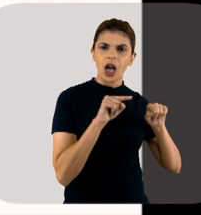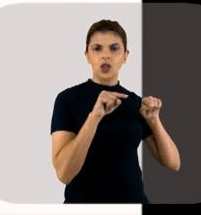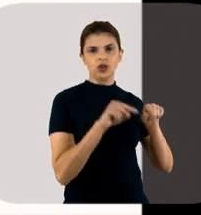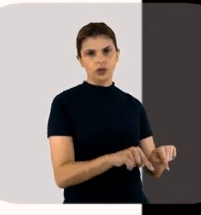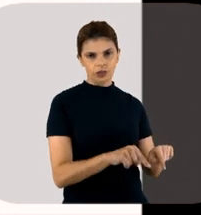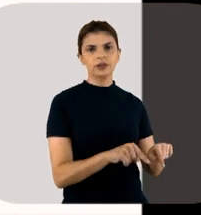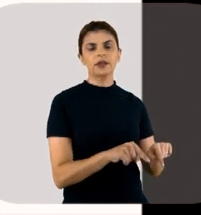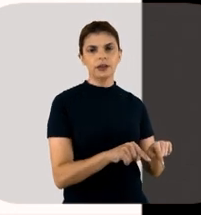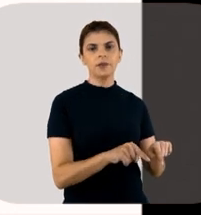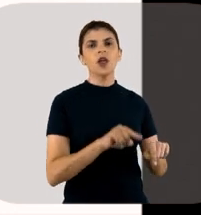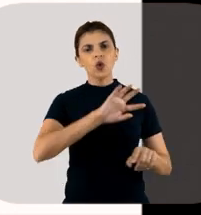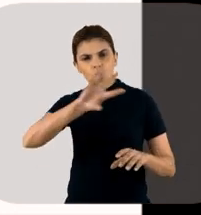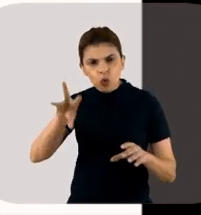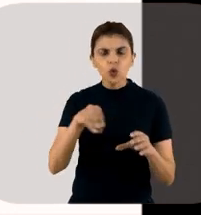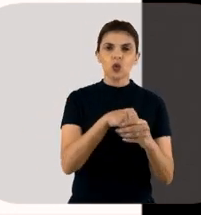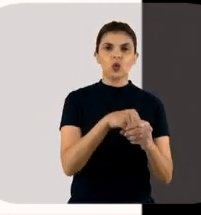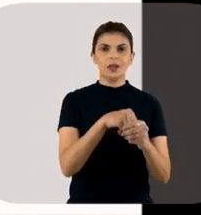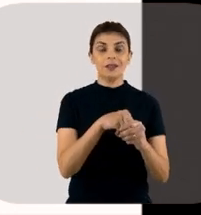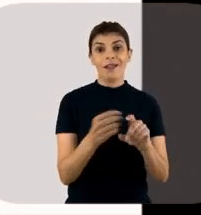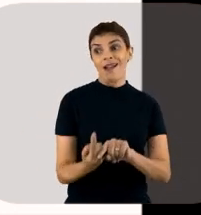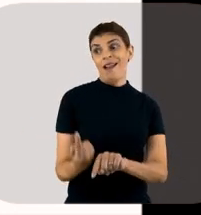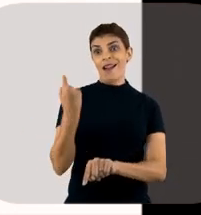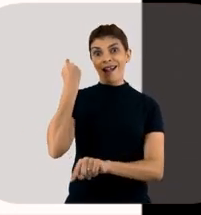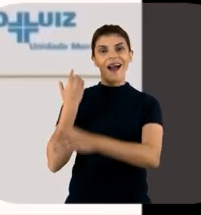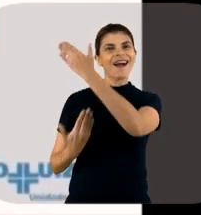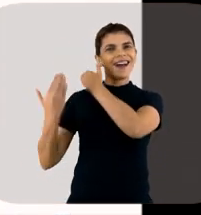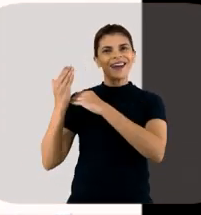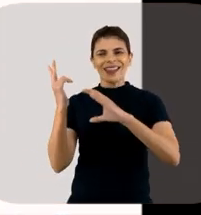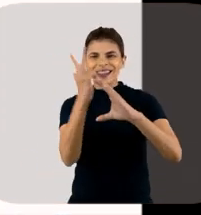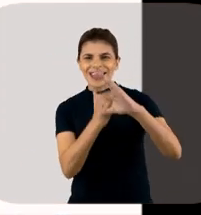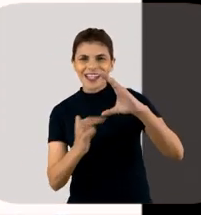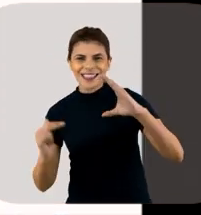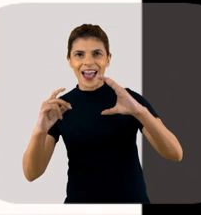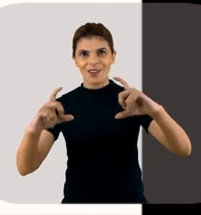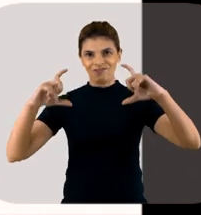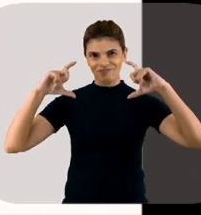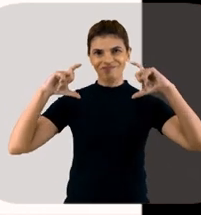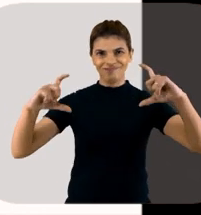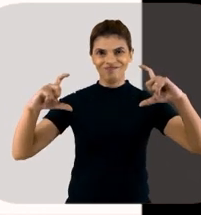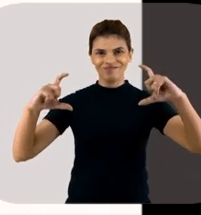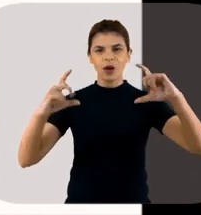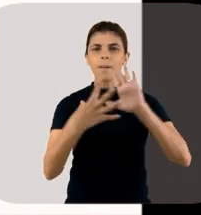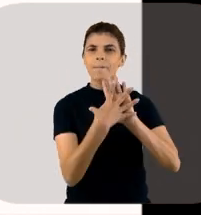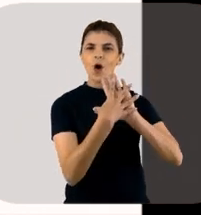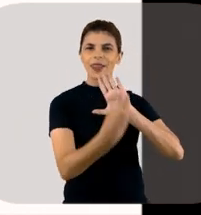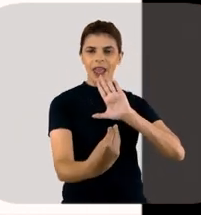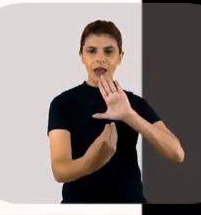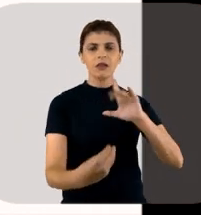incluir. E, lá atrás, quando eles desenharam esse modelo,